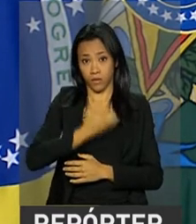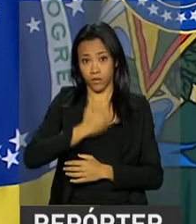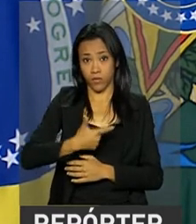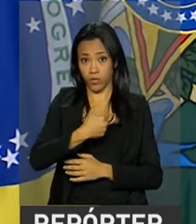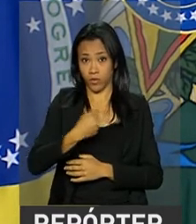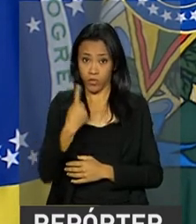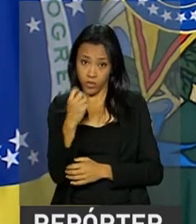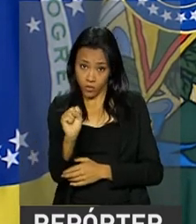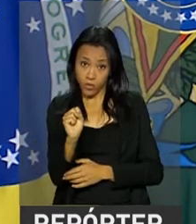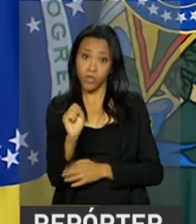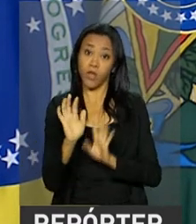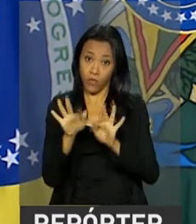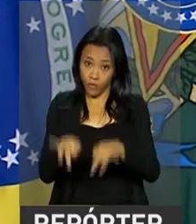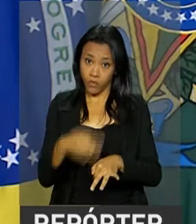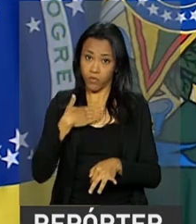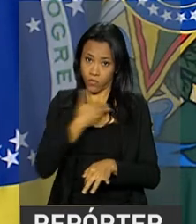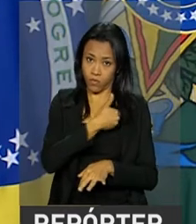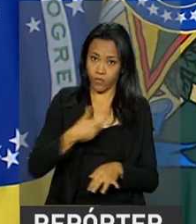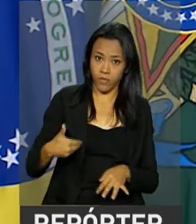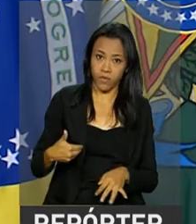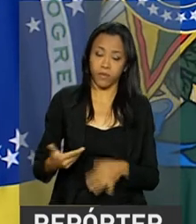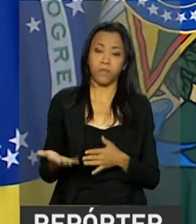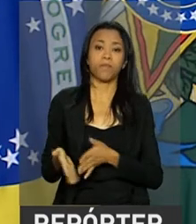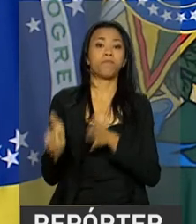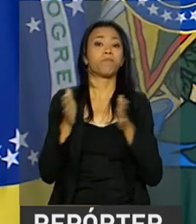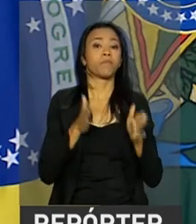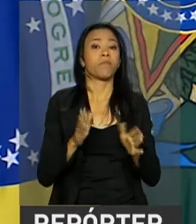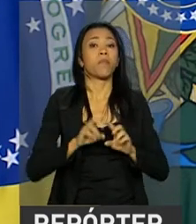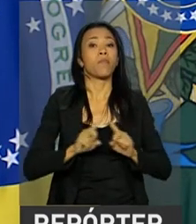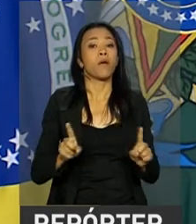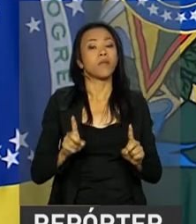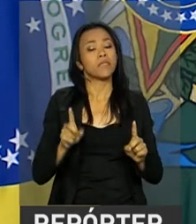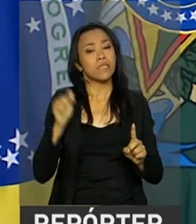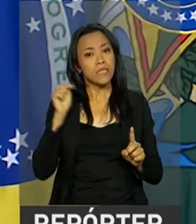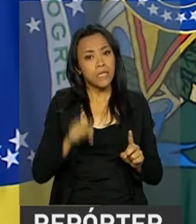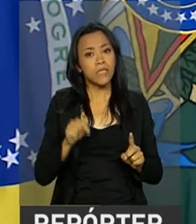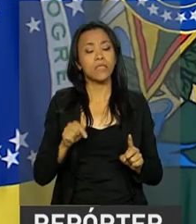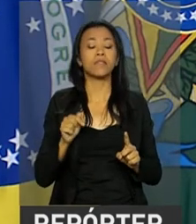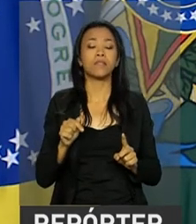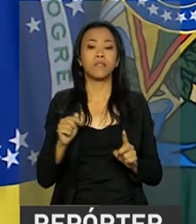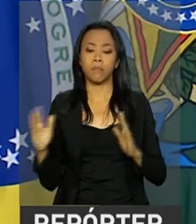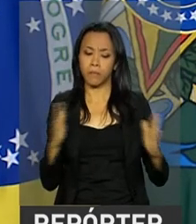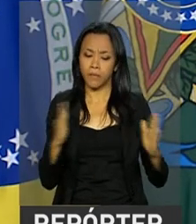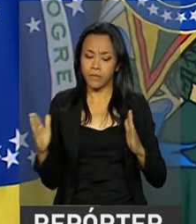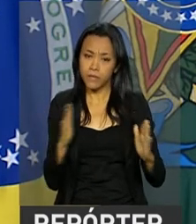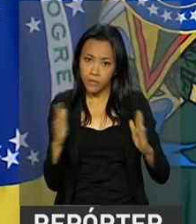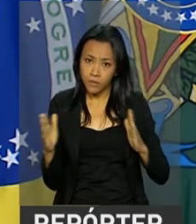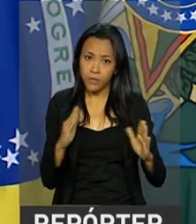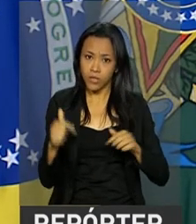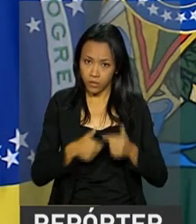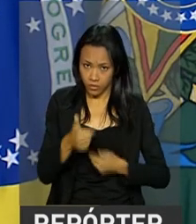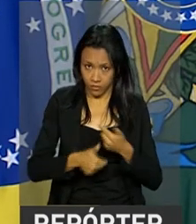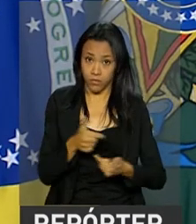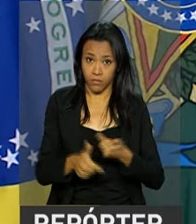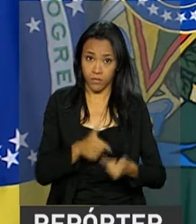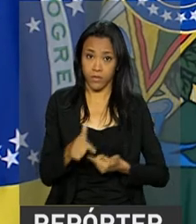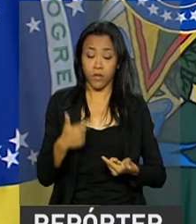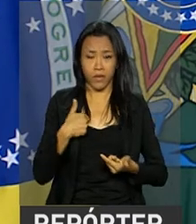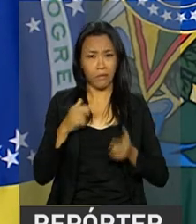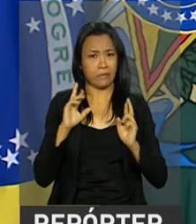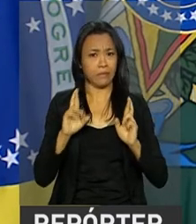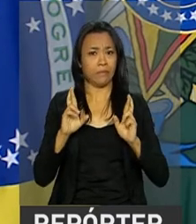quando encerrarei o governo. Mas é durante esse breve período que eu espero